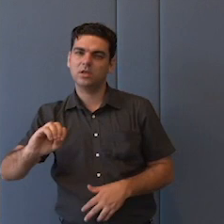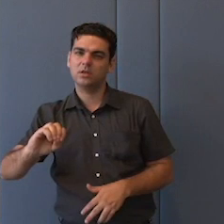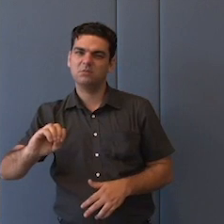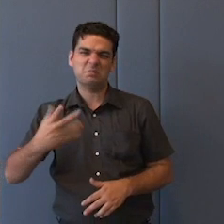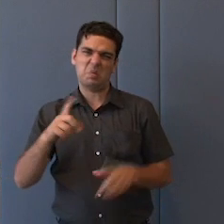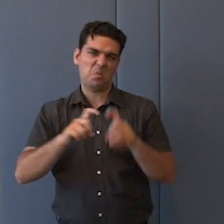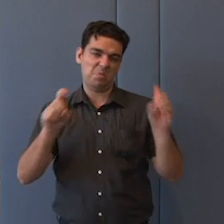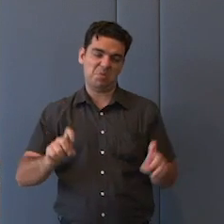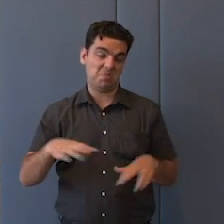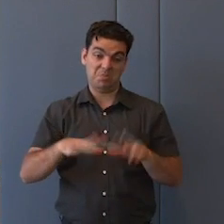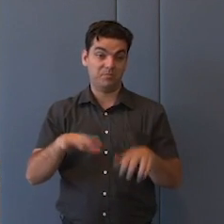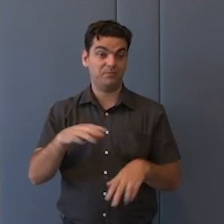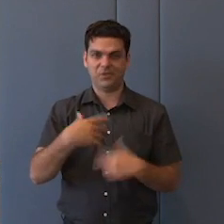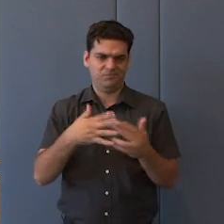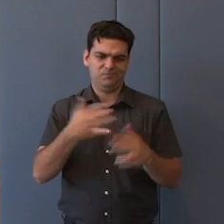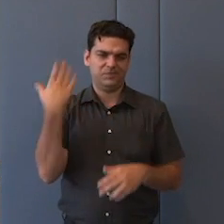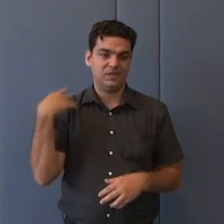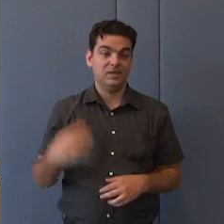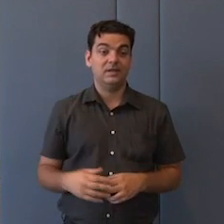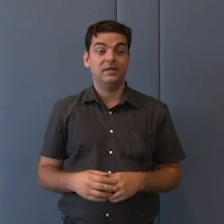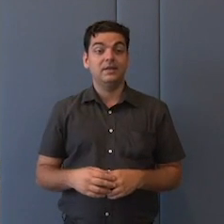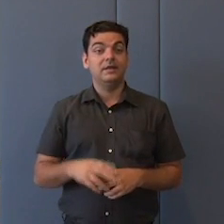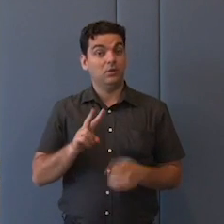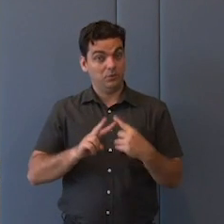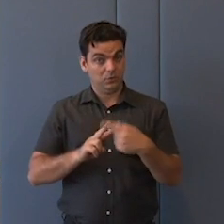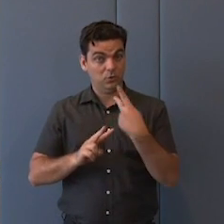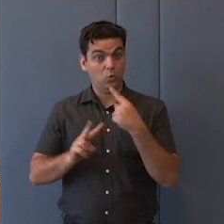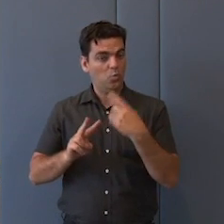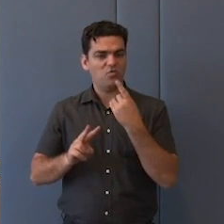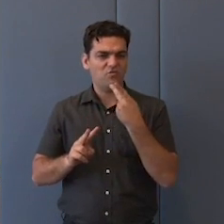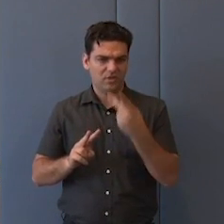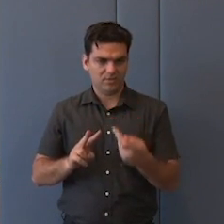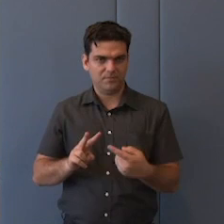como é você faz uma máquina, bem. E acho que é o Turing que diz o seguinte, bom,